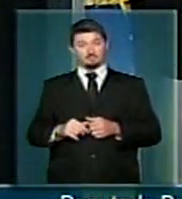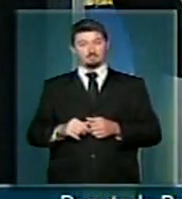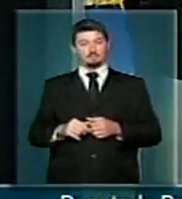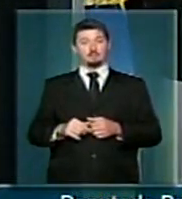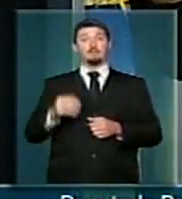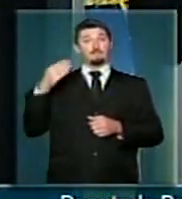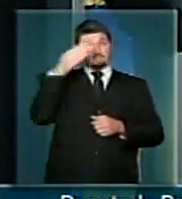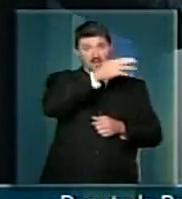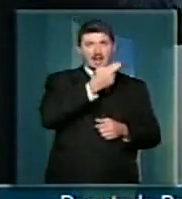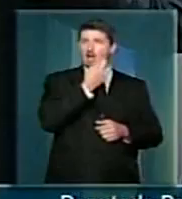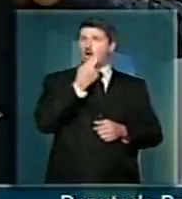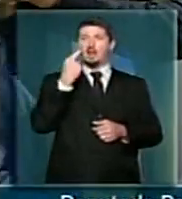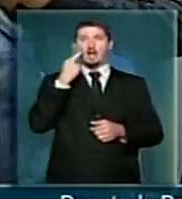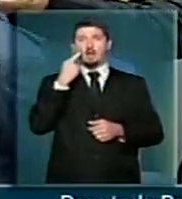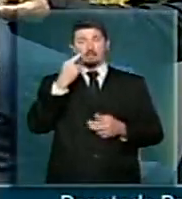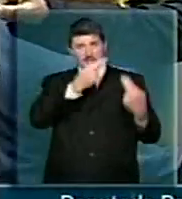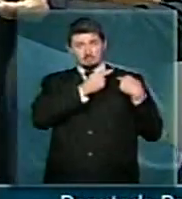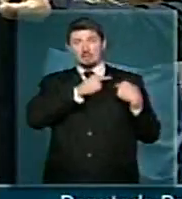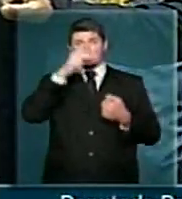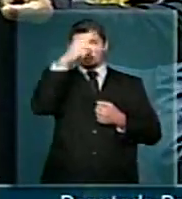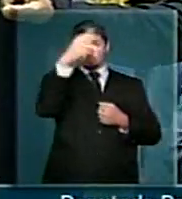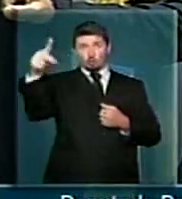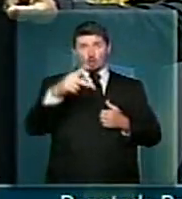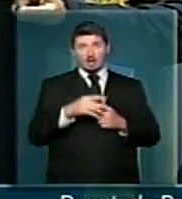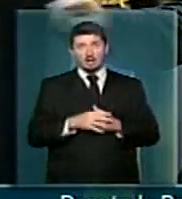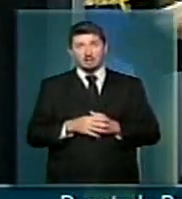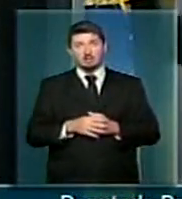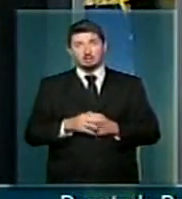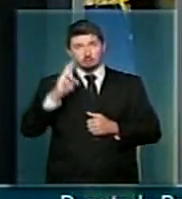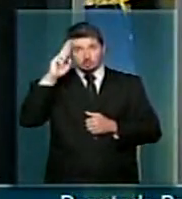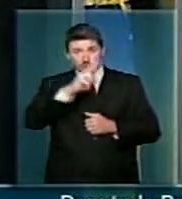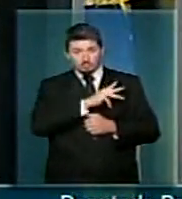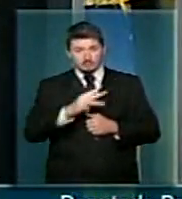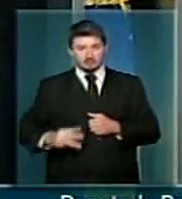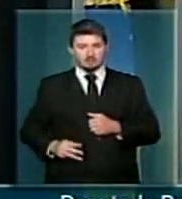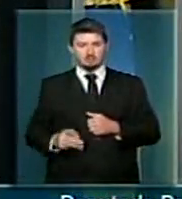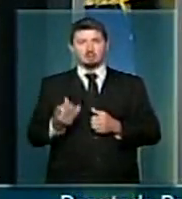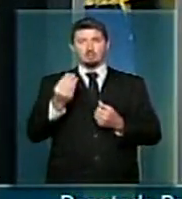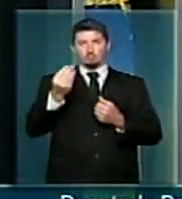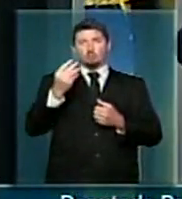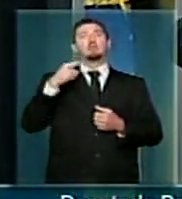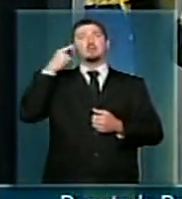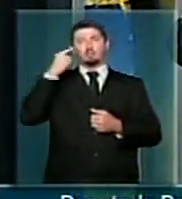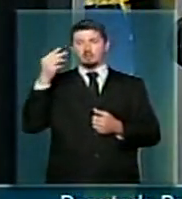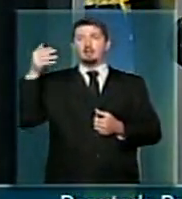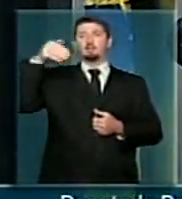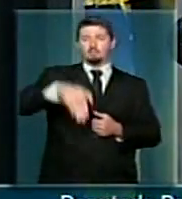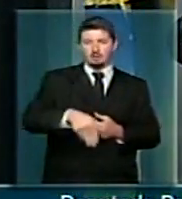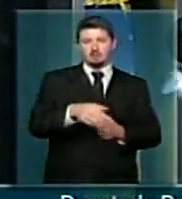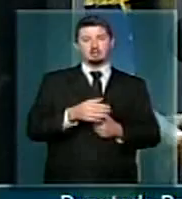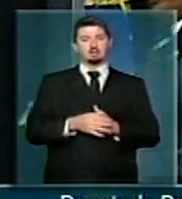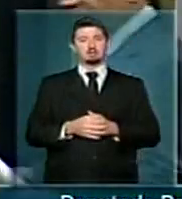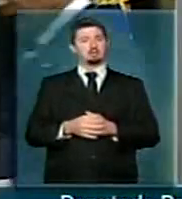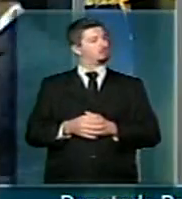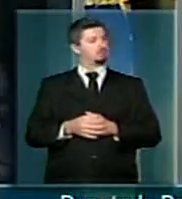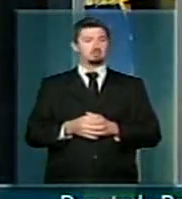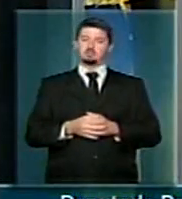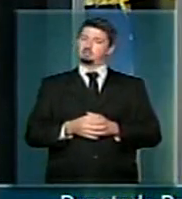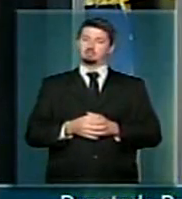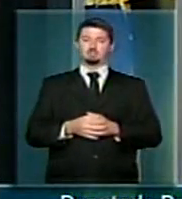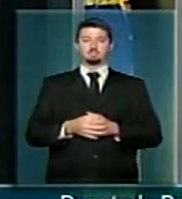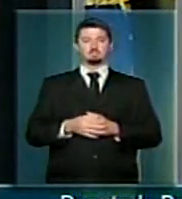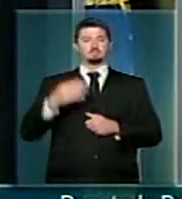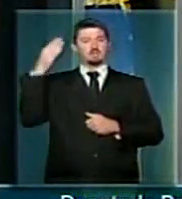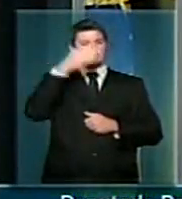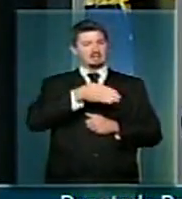lá em Roraima se responsabilizar pelo que eles fizeram. Aqui teve muitos parlamentares, nossos colegas, que iam lá